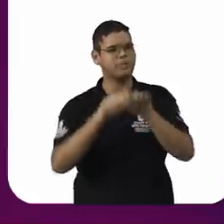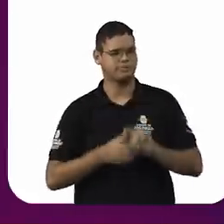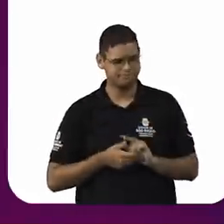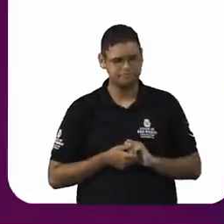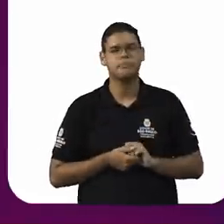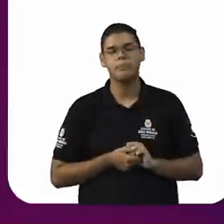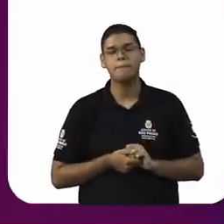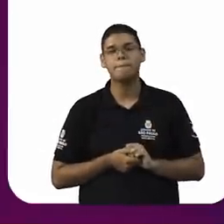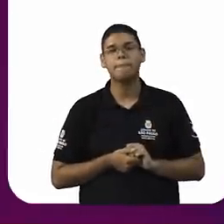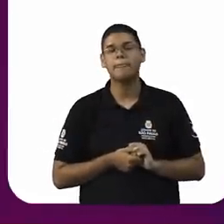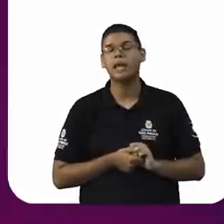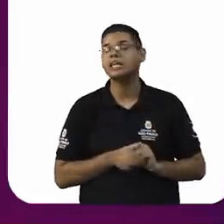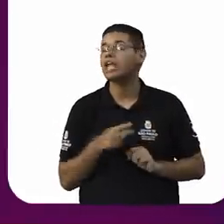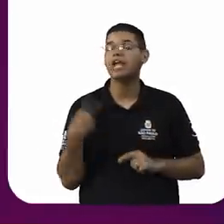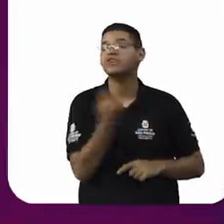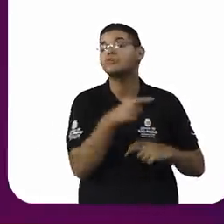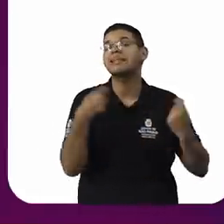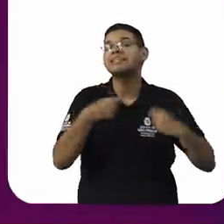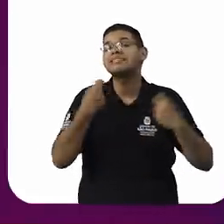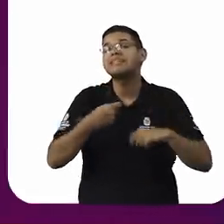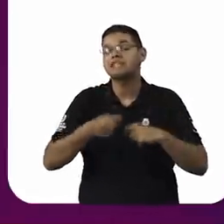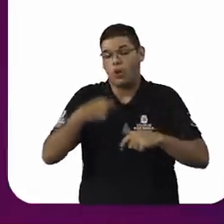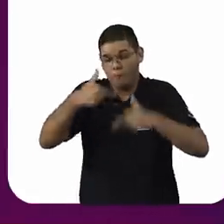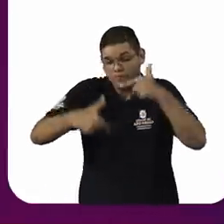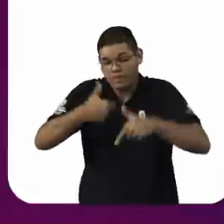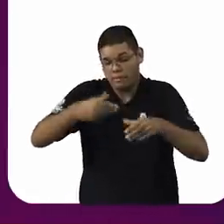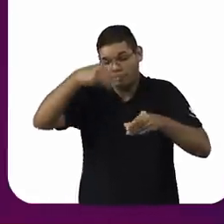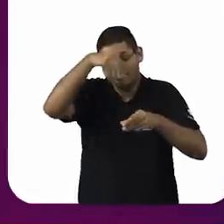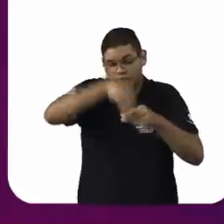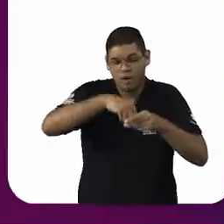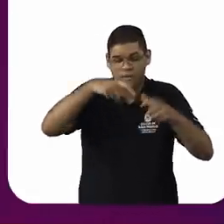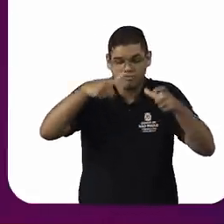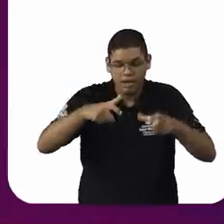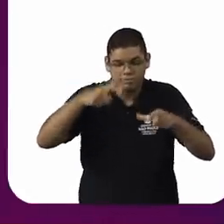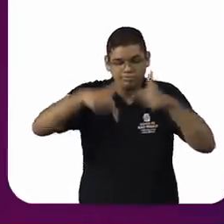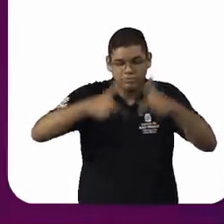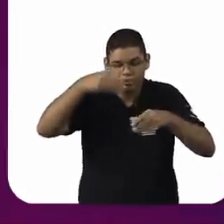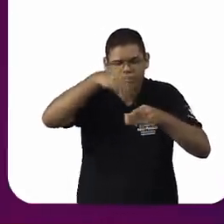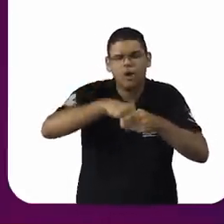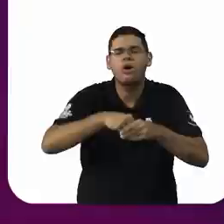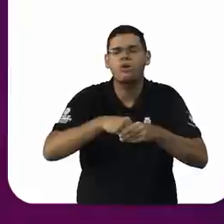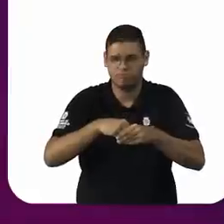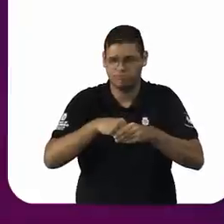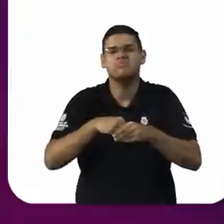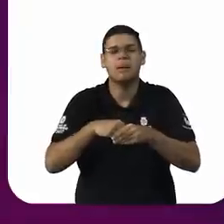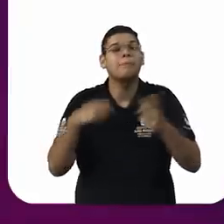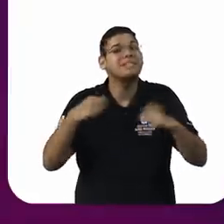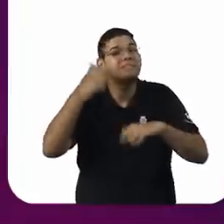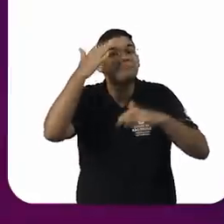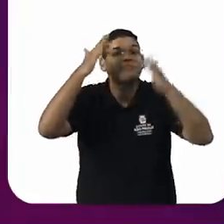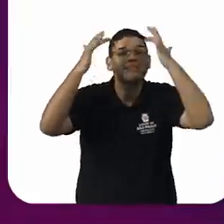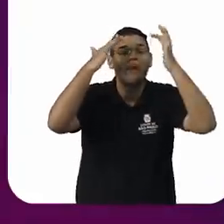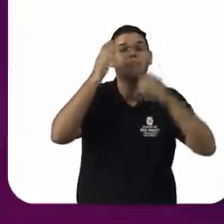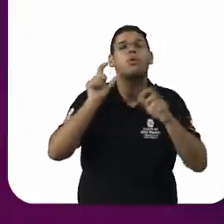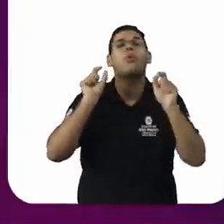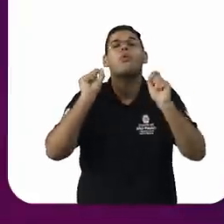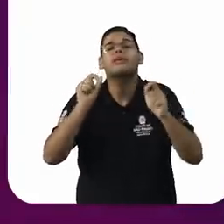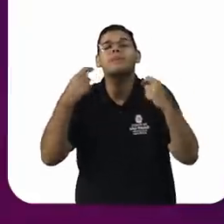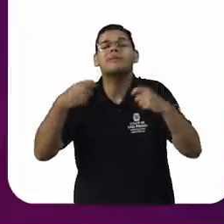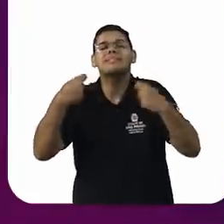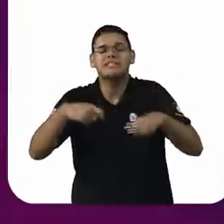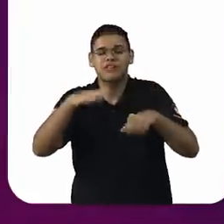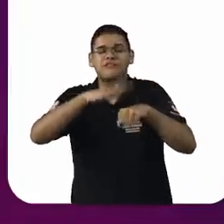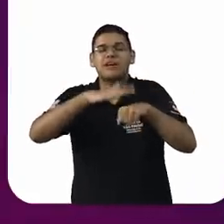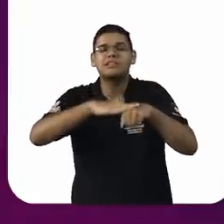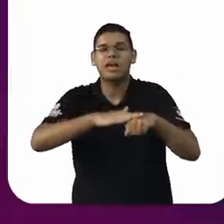trabalho, agora voltando especificamente, o é possível fazer para reduzir essas diferenças salariais? Então, a primeira coisa é